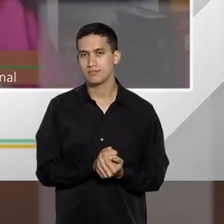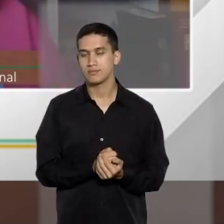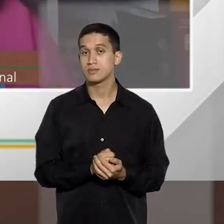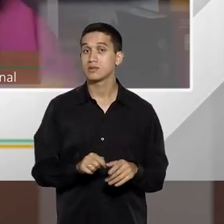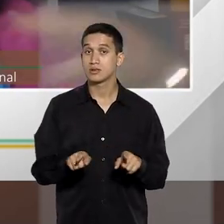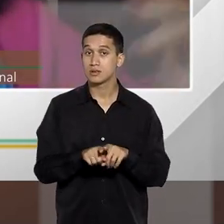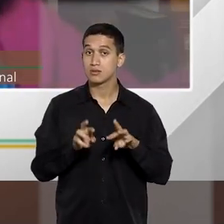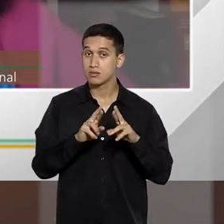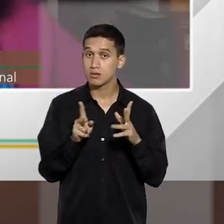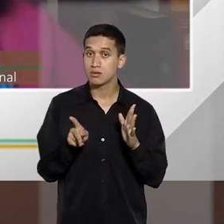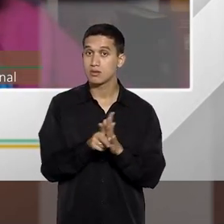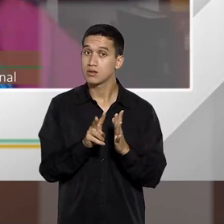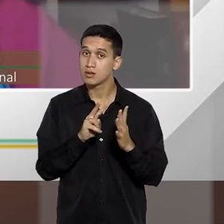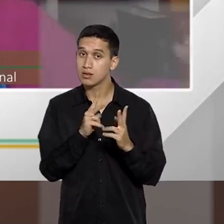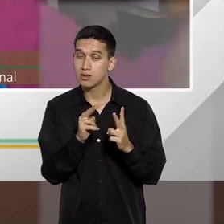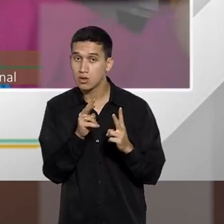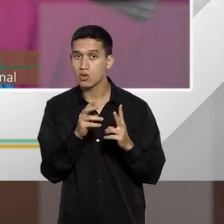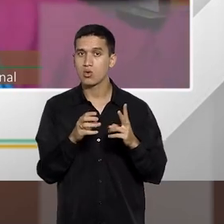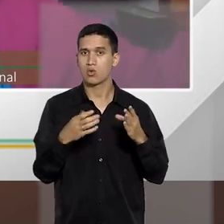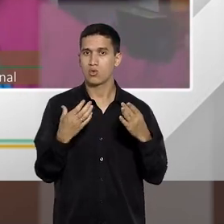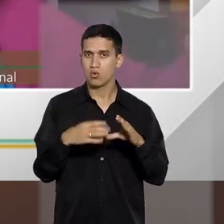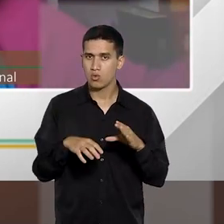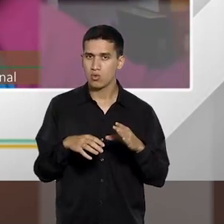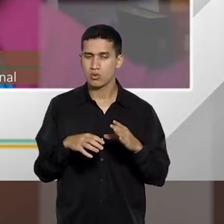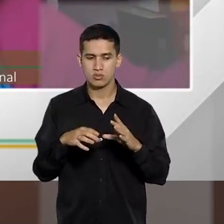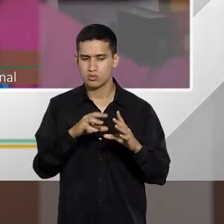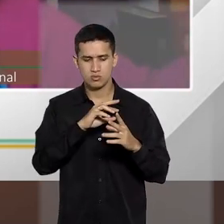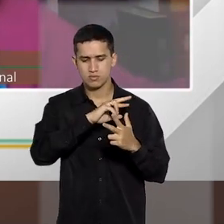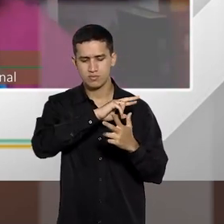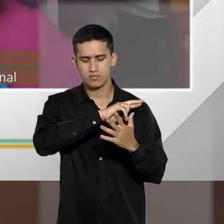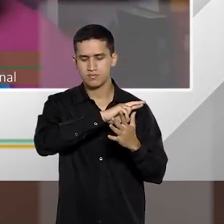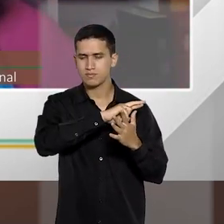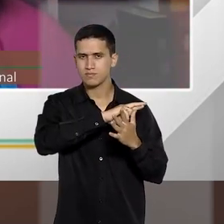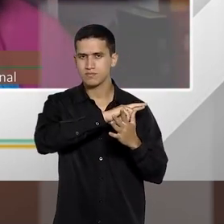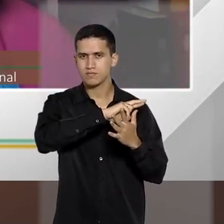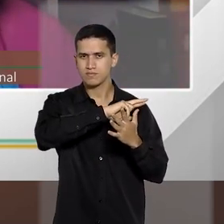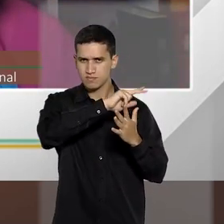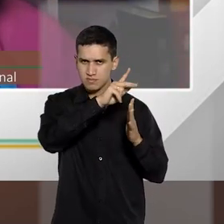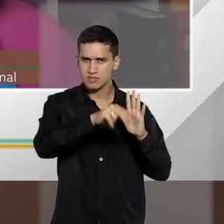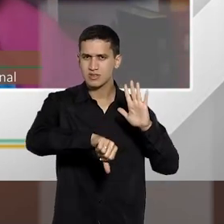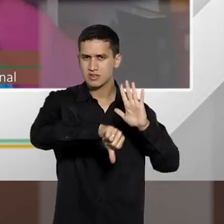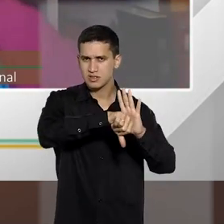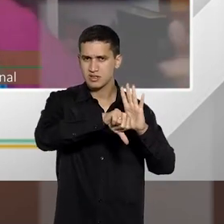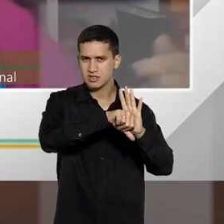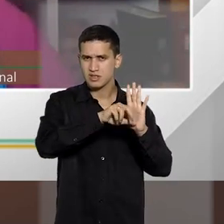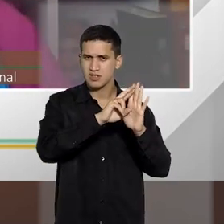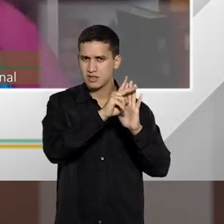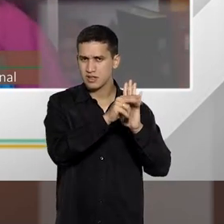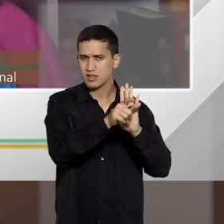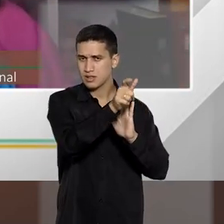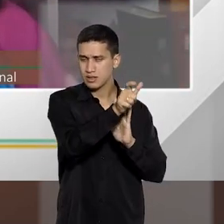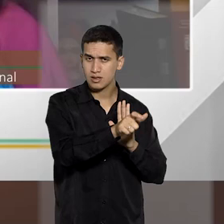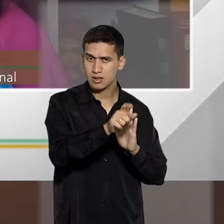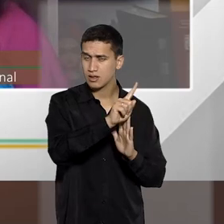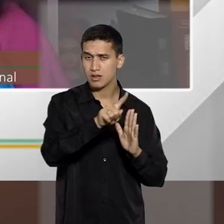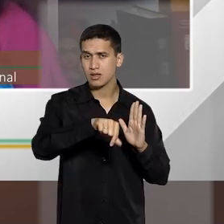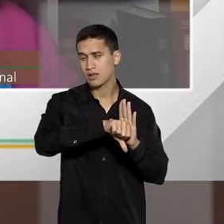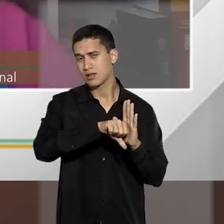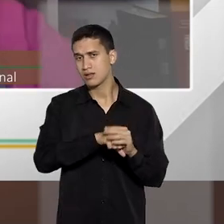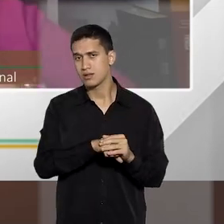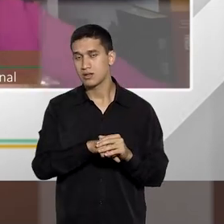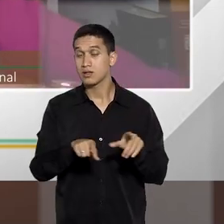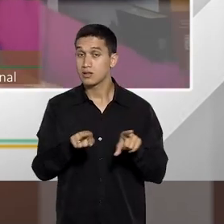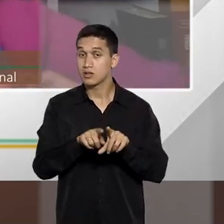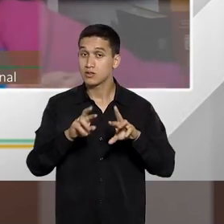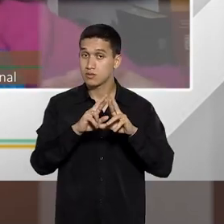na hipótese do concurso formal, em eu tenho uma ação com vários resultados, e aquela ação é crime, é diferente do crime permanente,